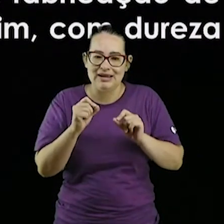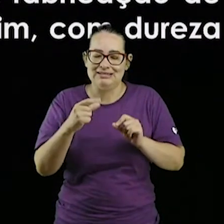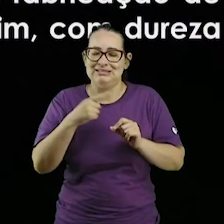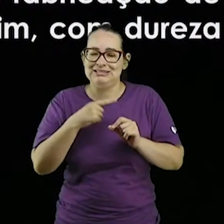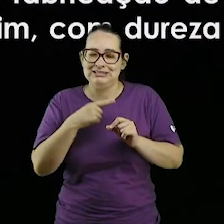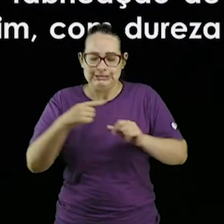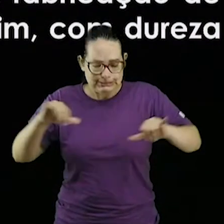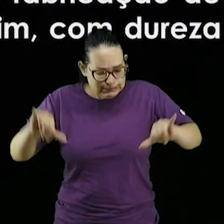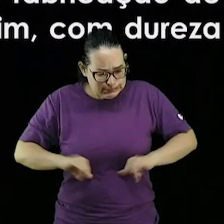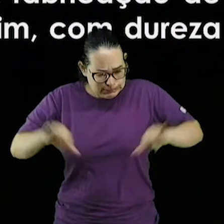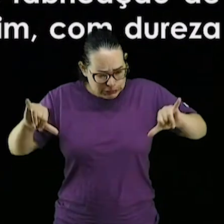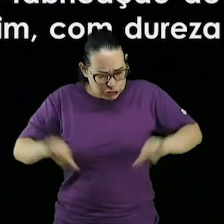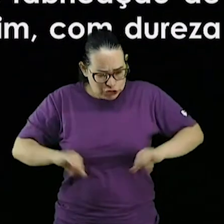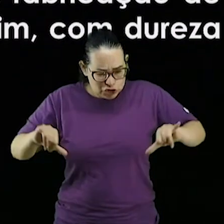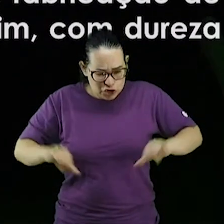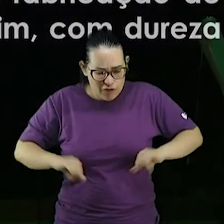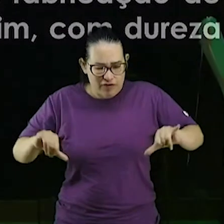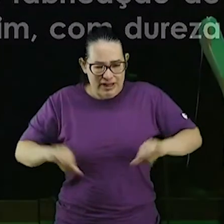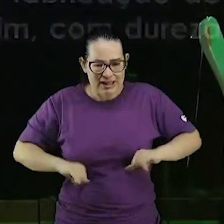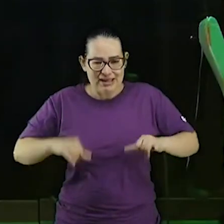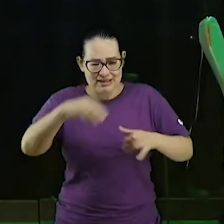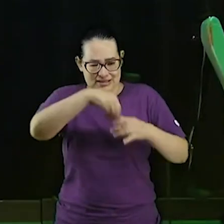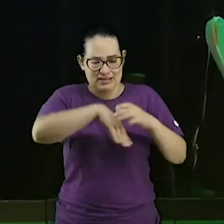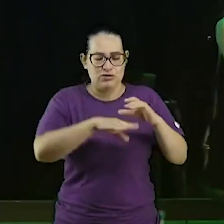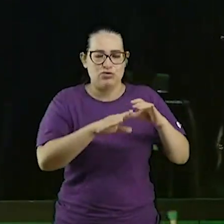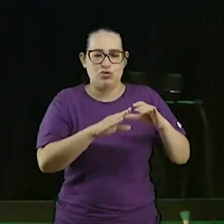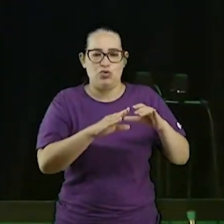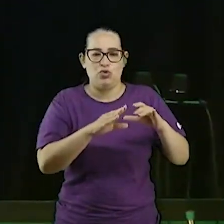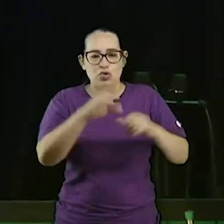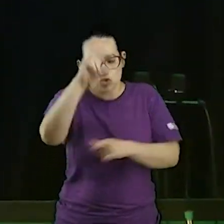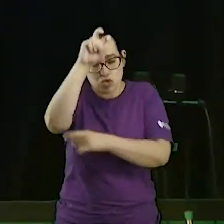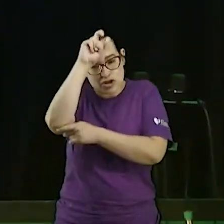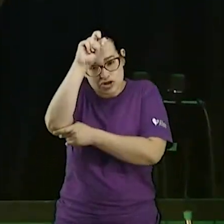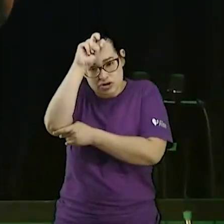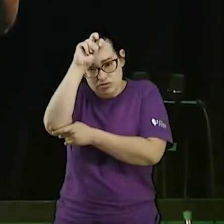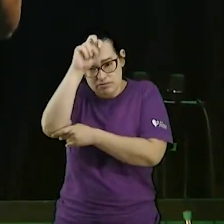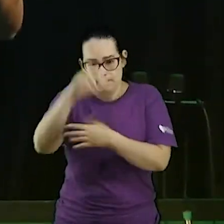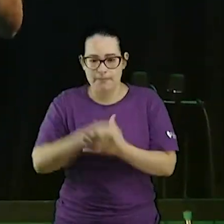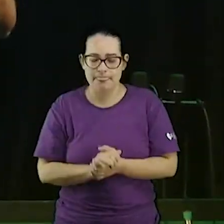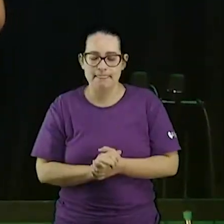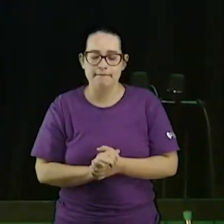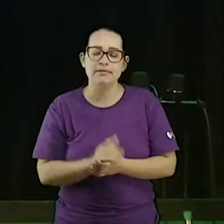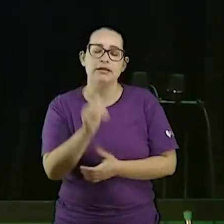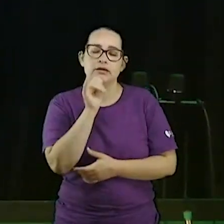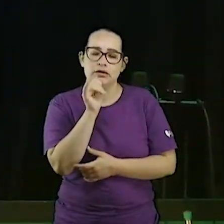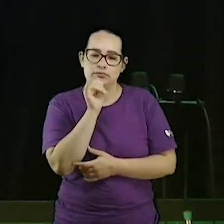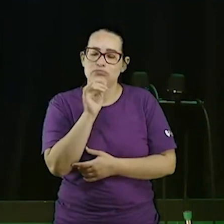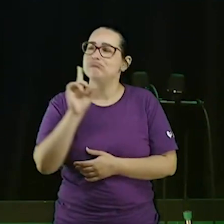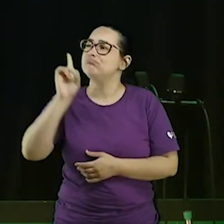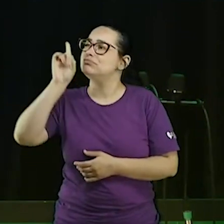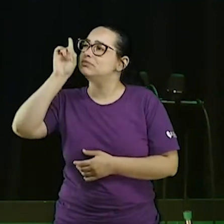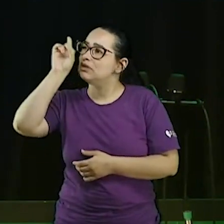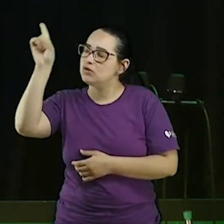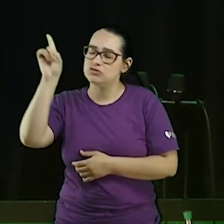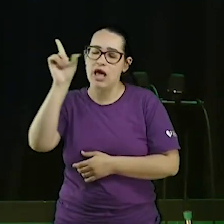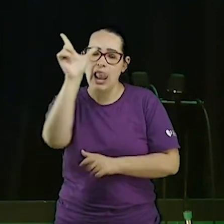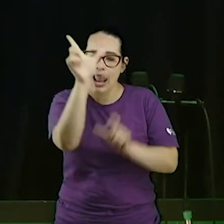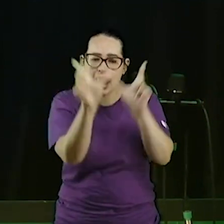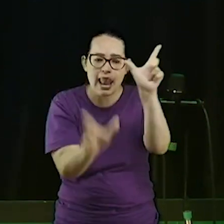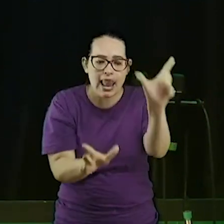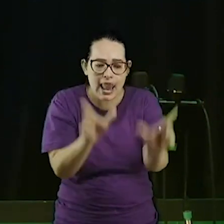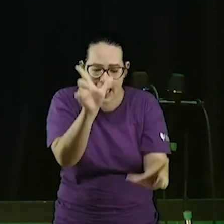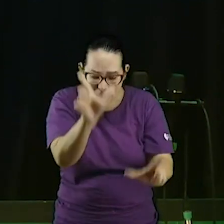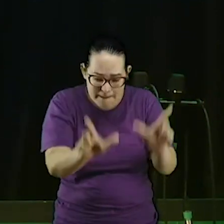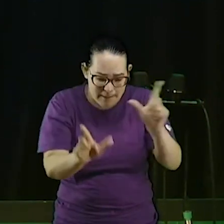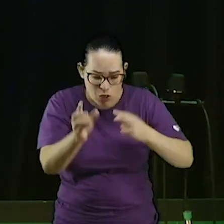os egípcios. A tua liberdade, a maneira como Deus tira você do pecado, a maneira como Deus tira